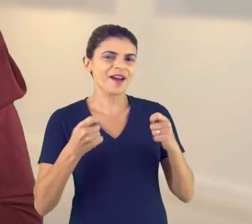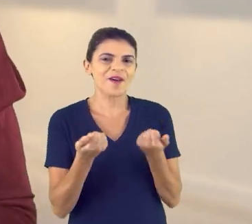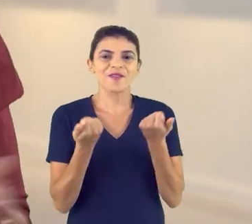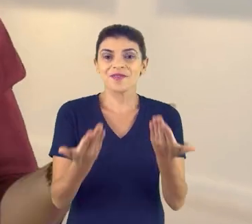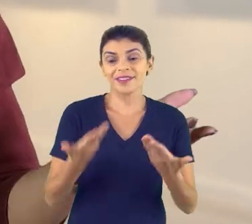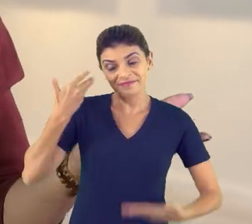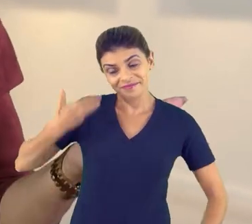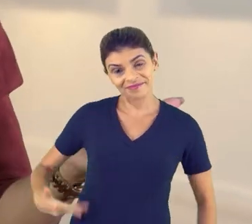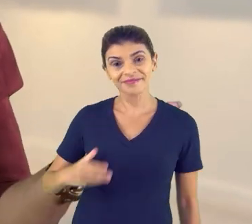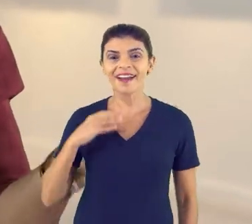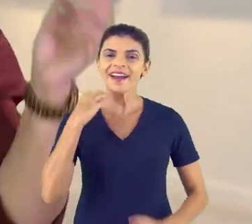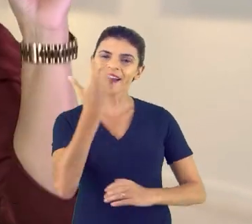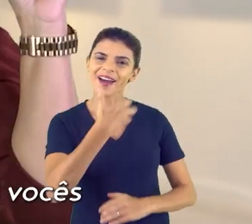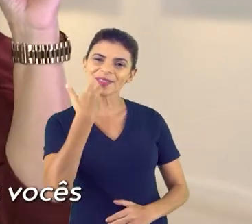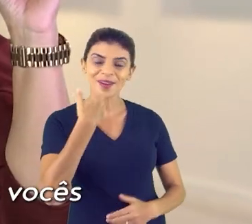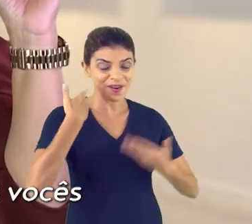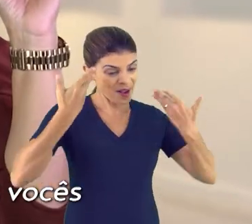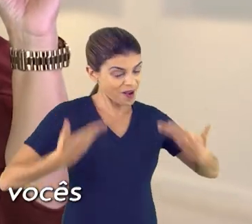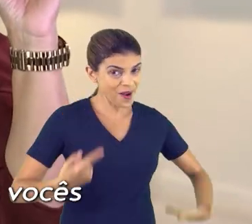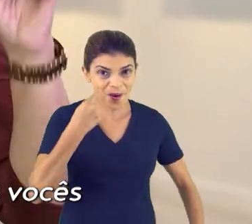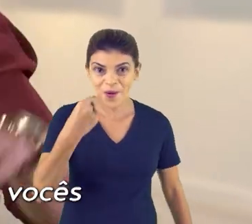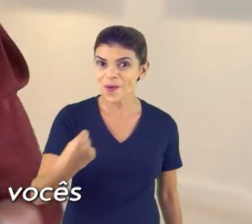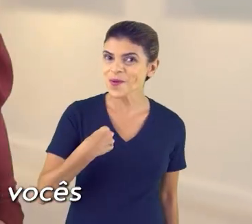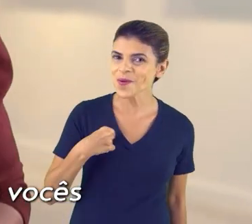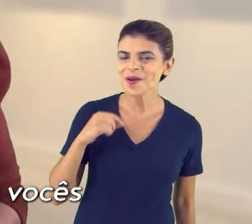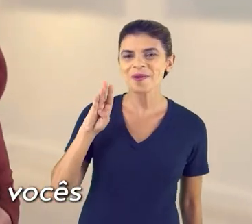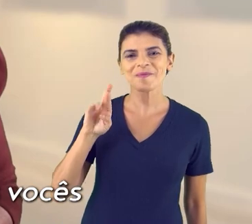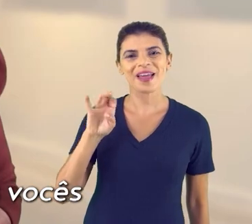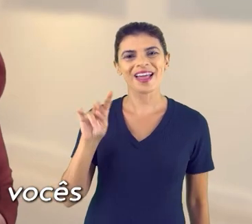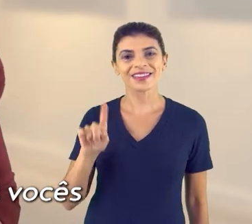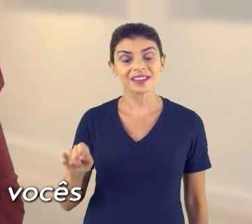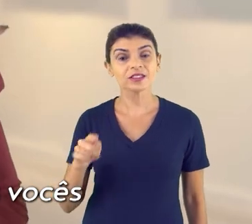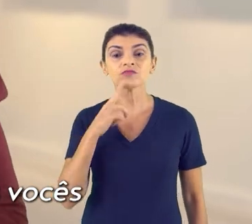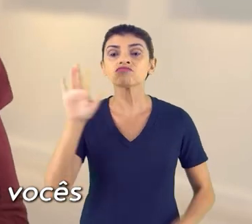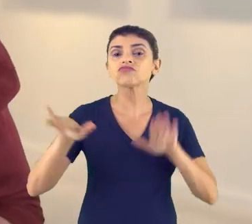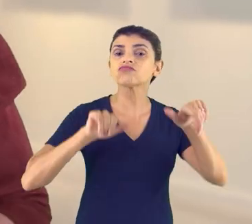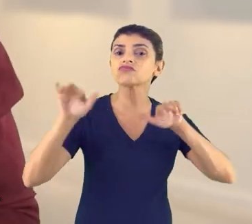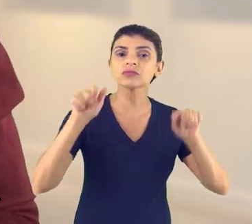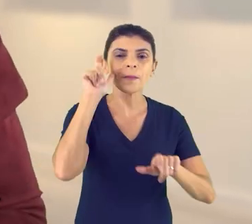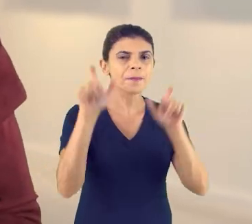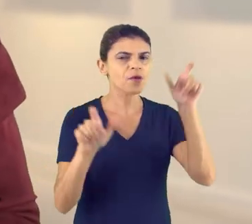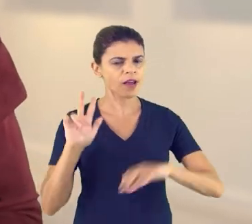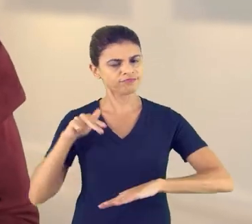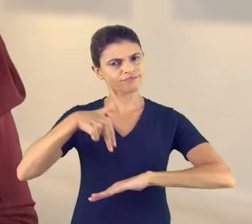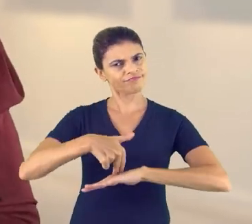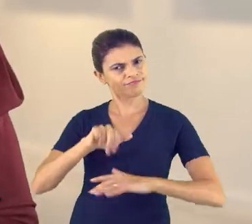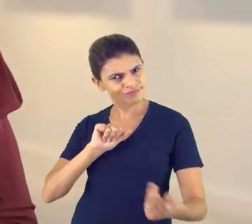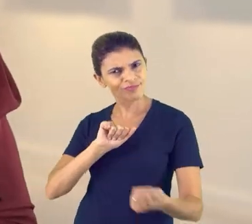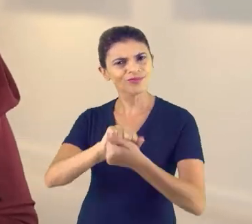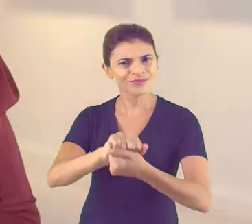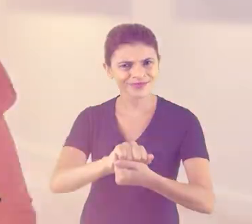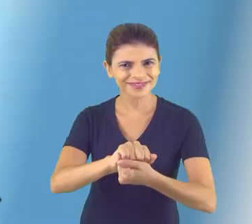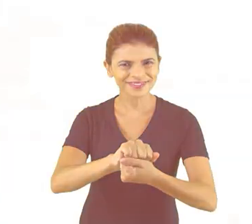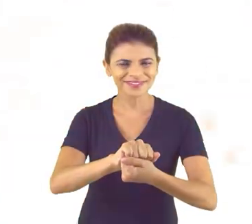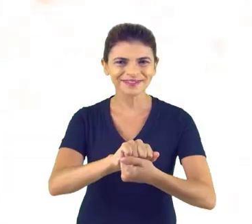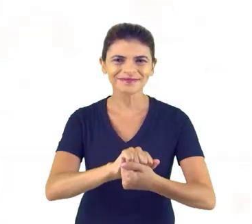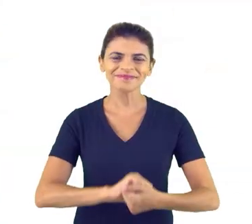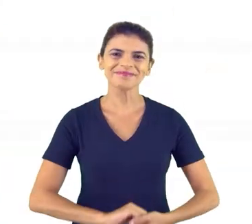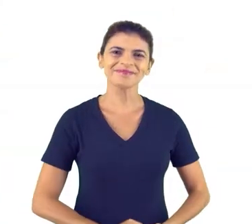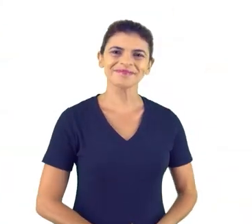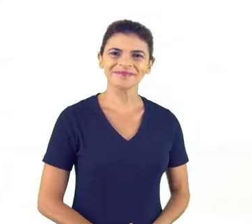proporcionar. Eu sou a cantora Beatriz, olha eu aqui! E convoco todas vocês para fazermos isso juntas.